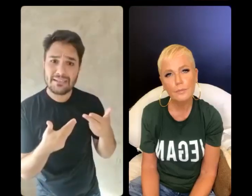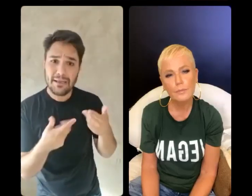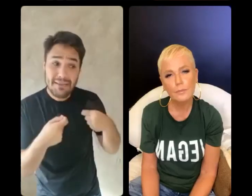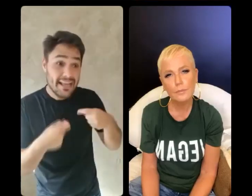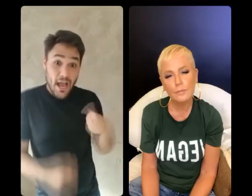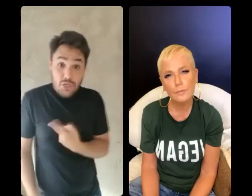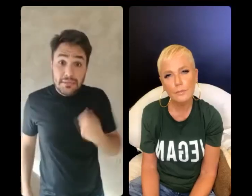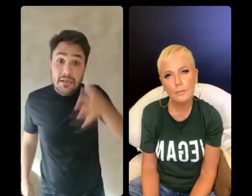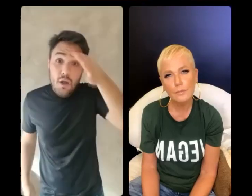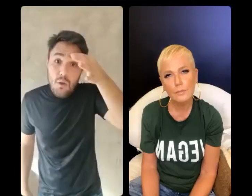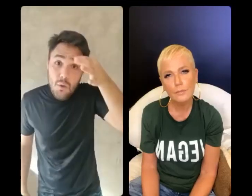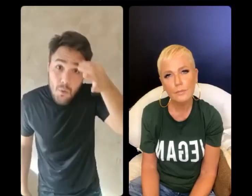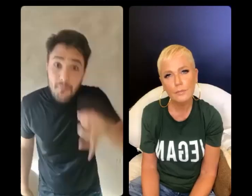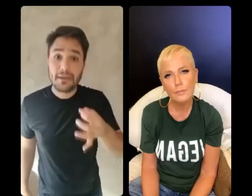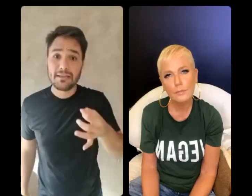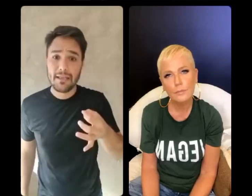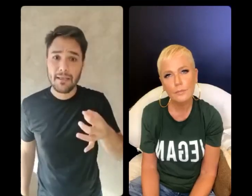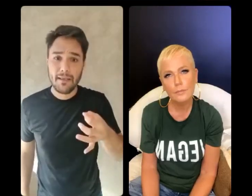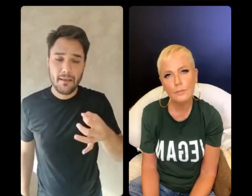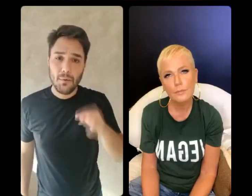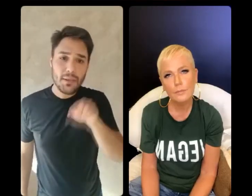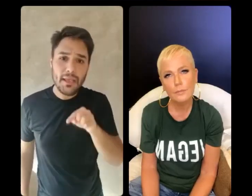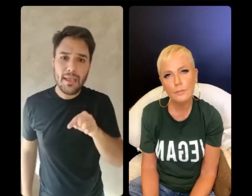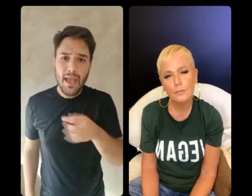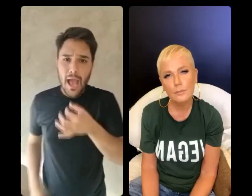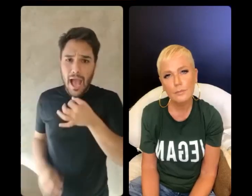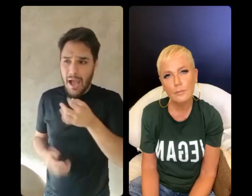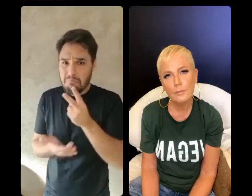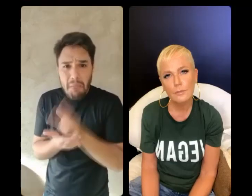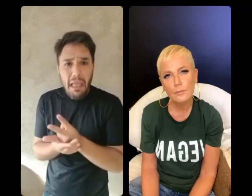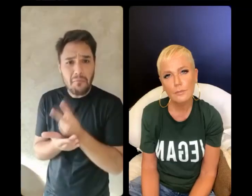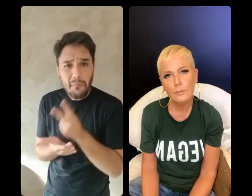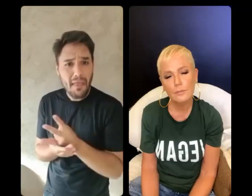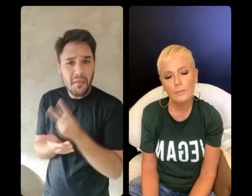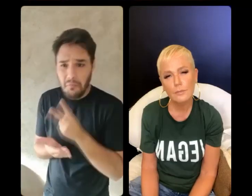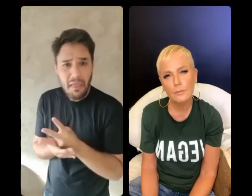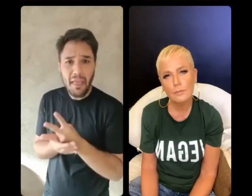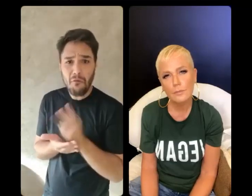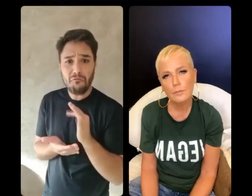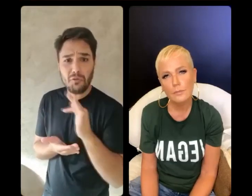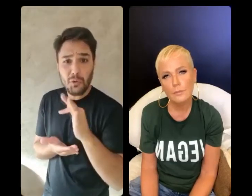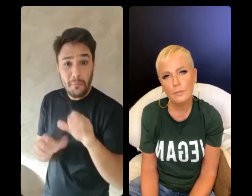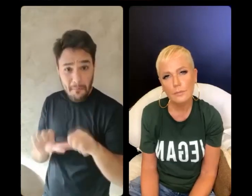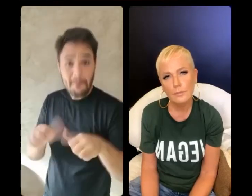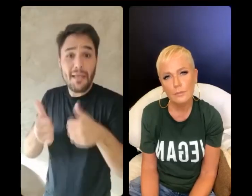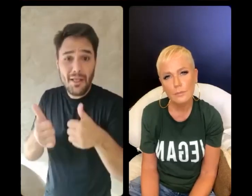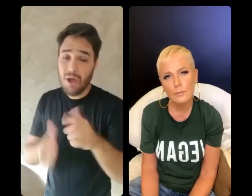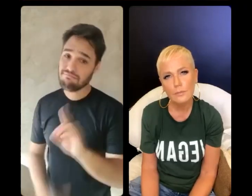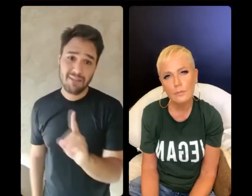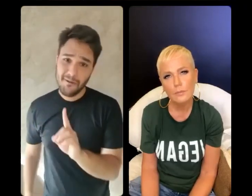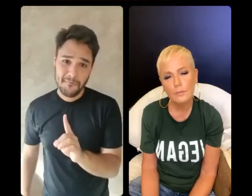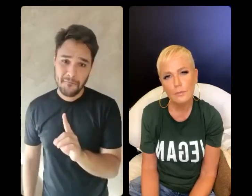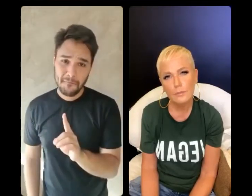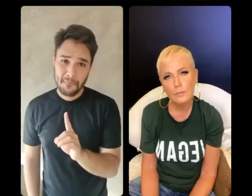as mesmas posturas não vão dar resultados diferentes. Então, nós precisamos parar. Gente, olha,